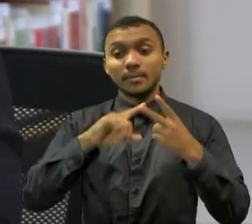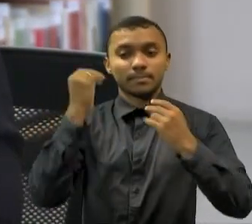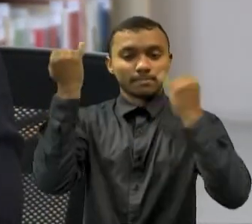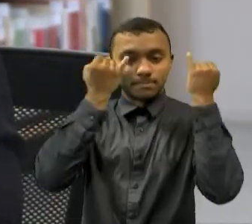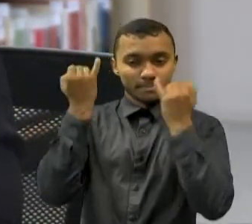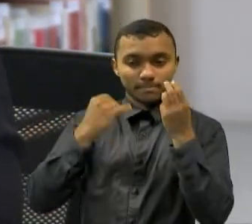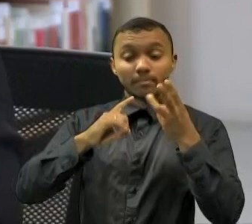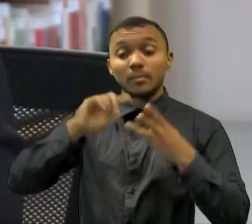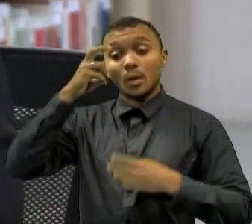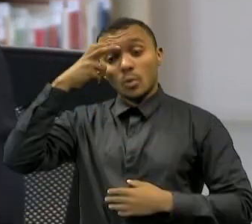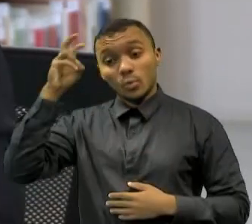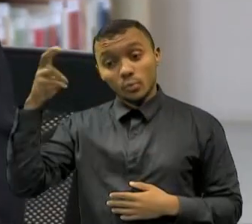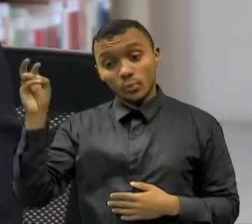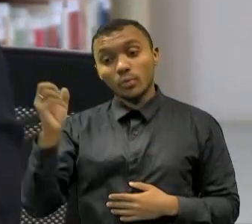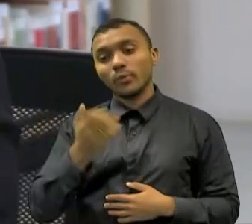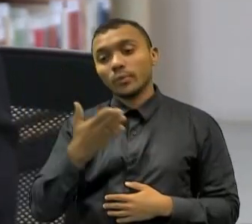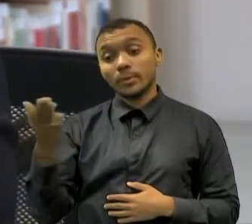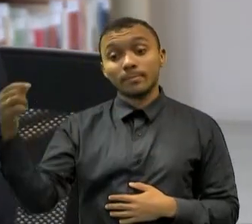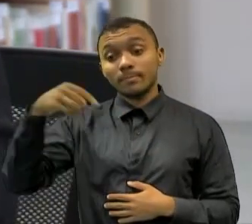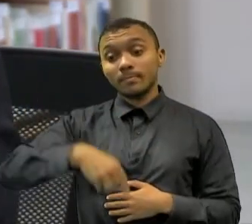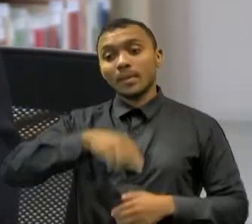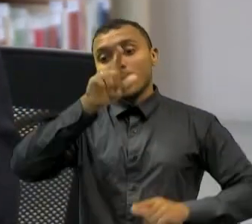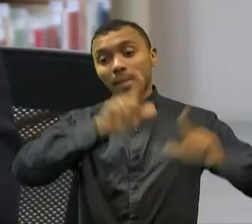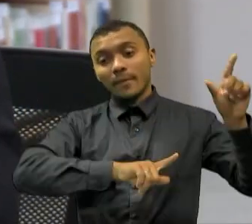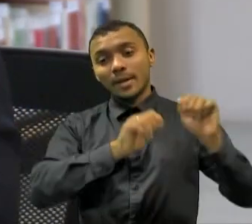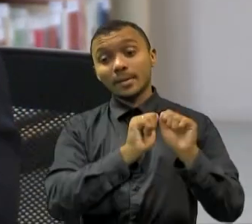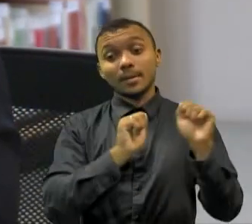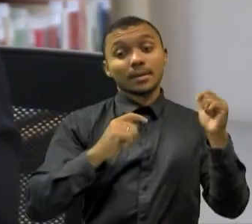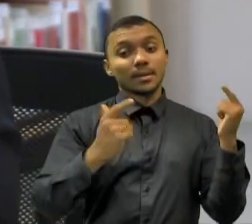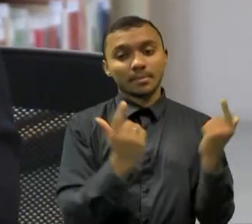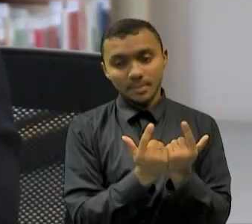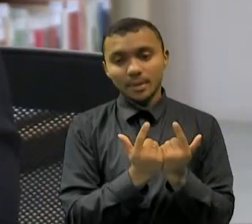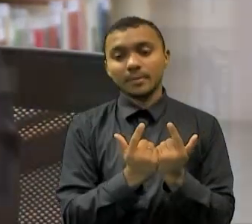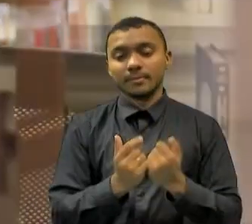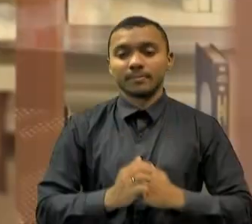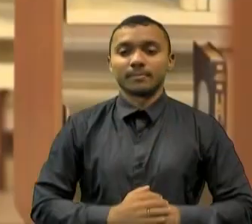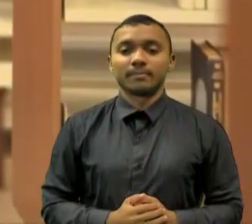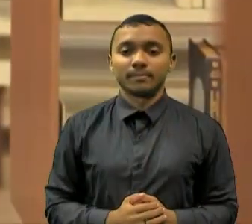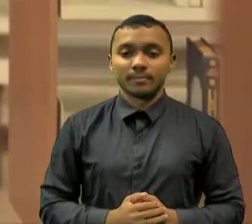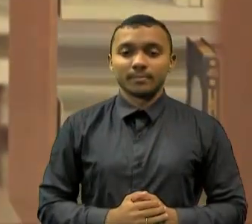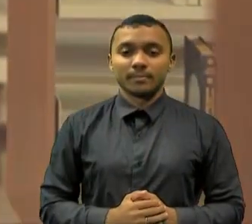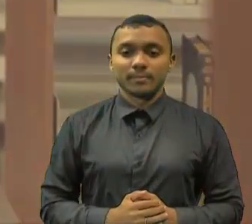cultura, para você, aqui na TV Assembleia, a TV do nosso povo.